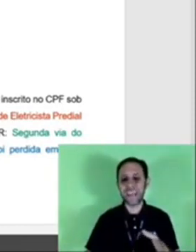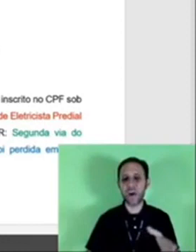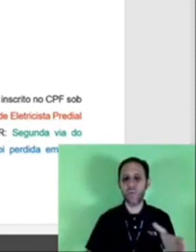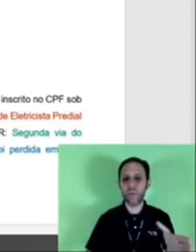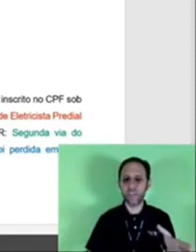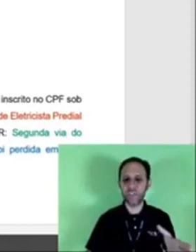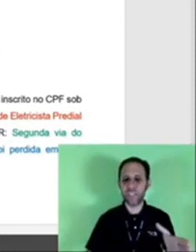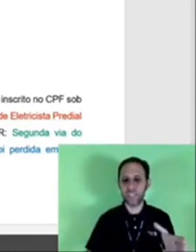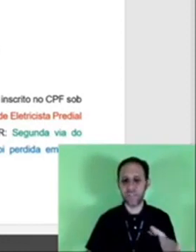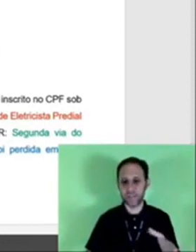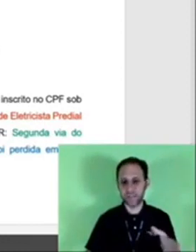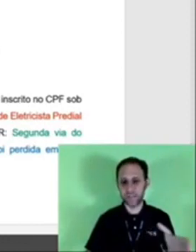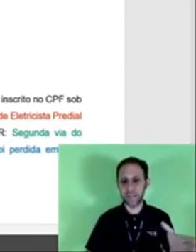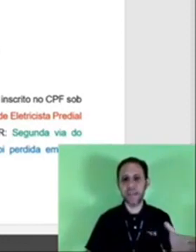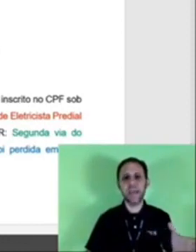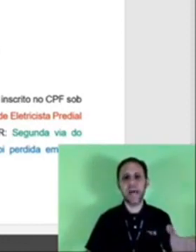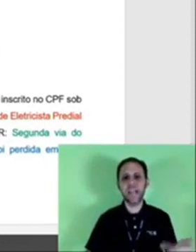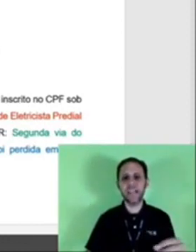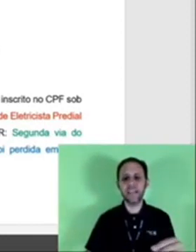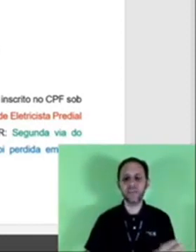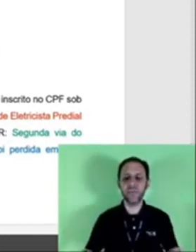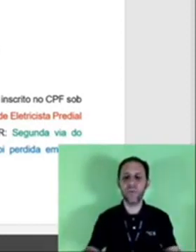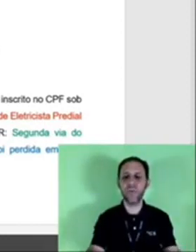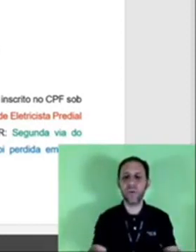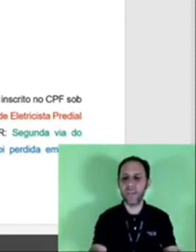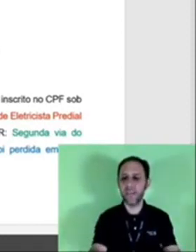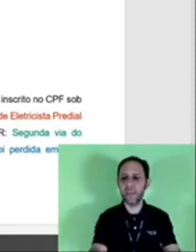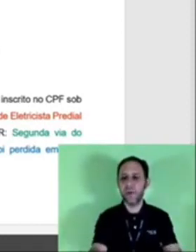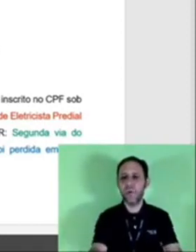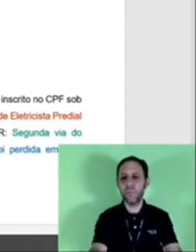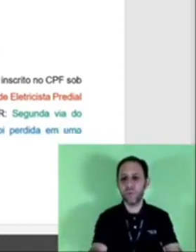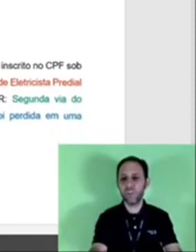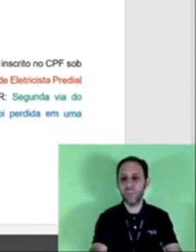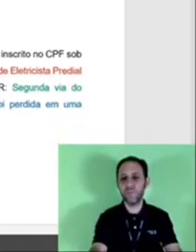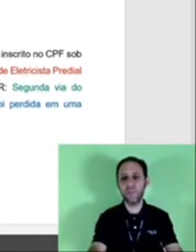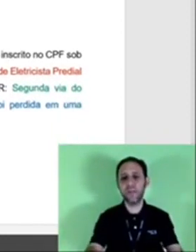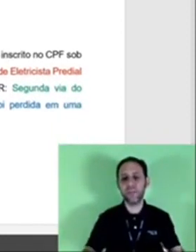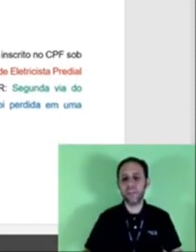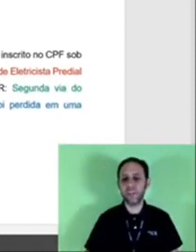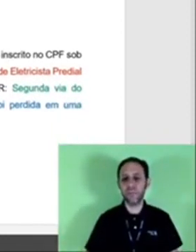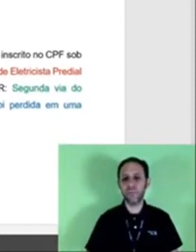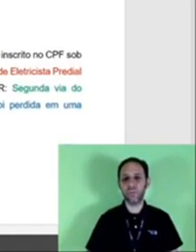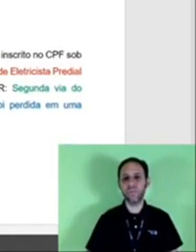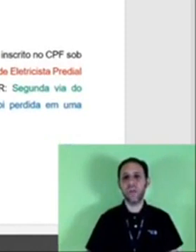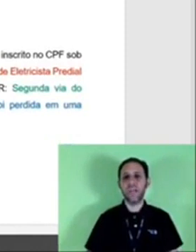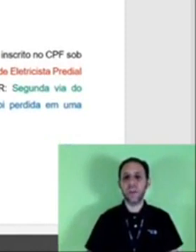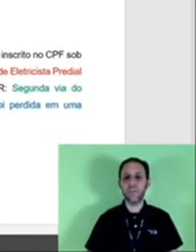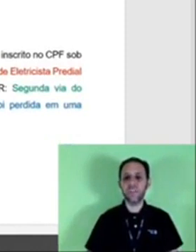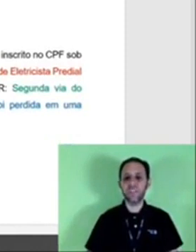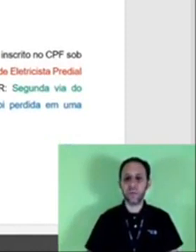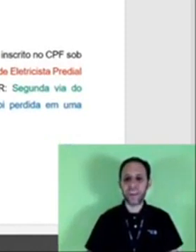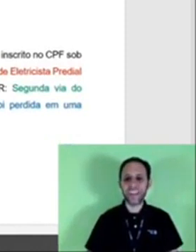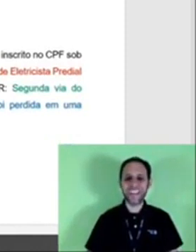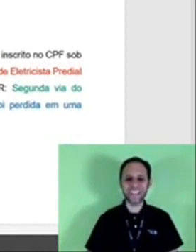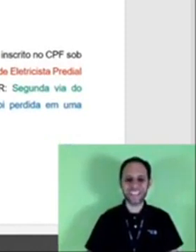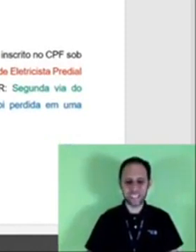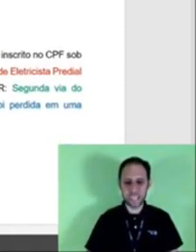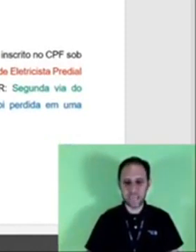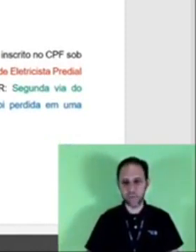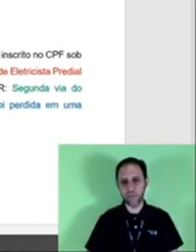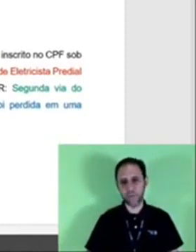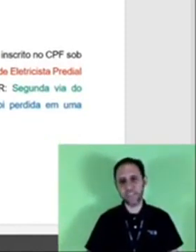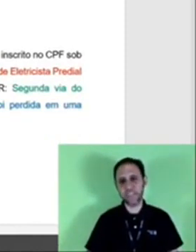ela realmente quer a linha azul eu coloquei o motivo lembrando que o motivo talvez não é